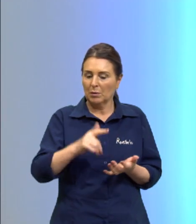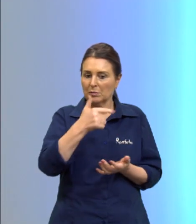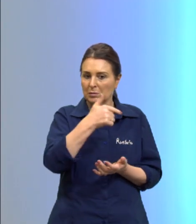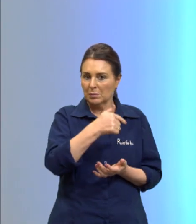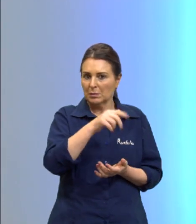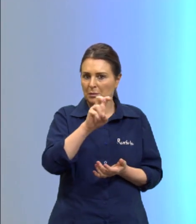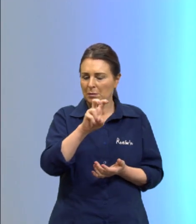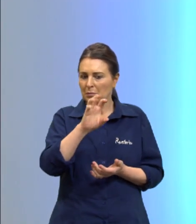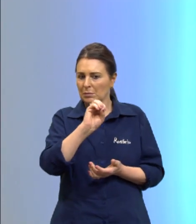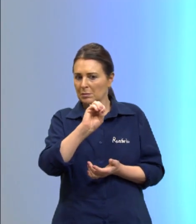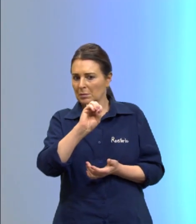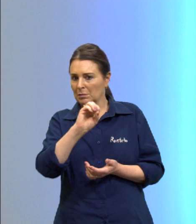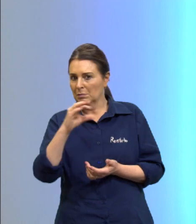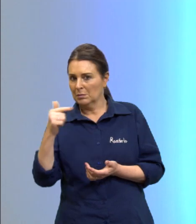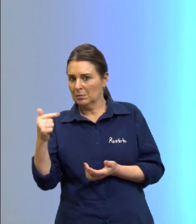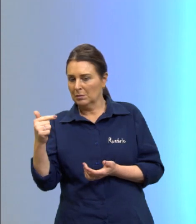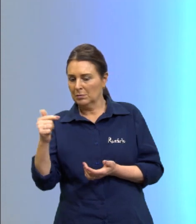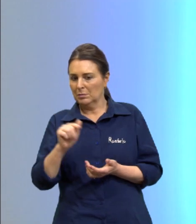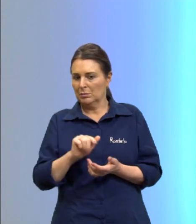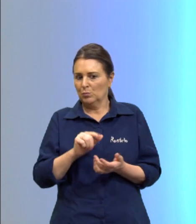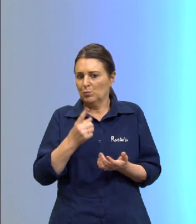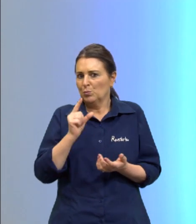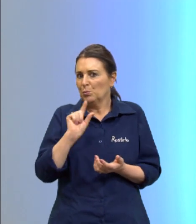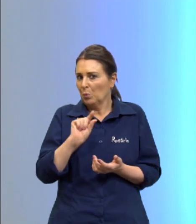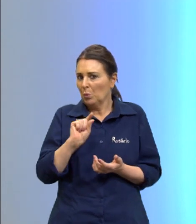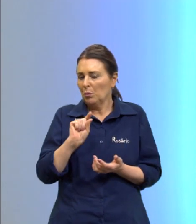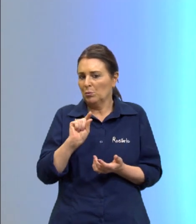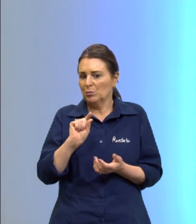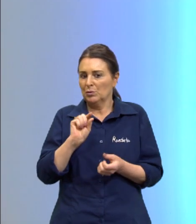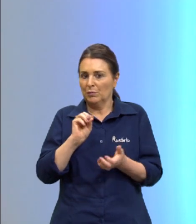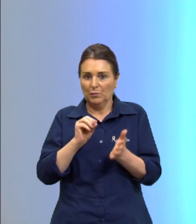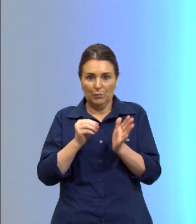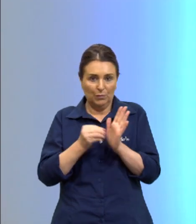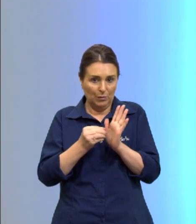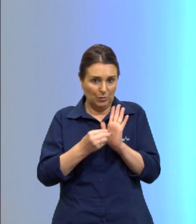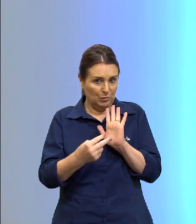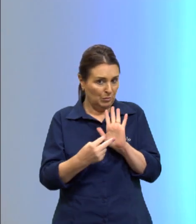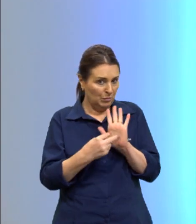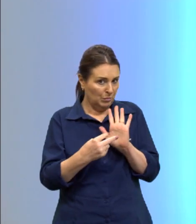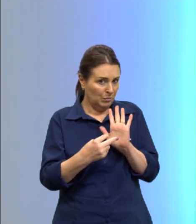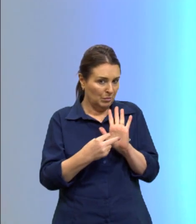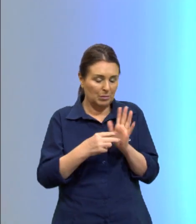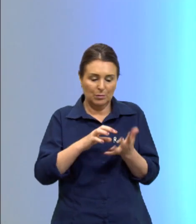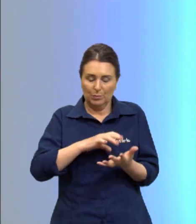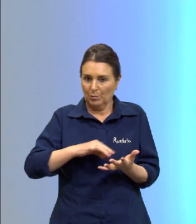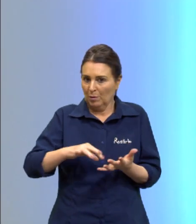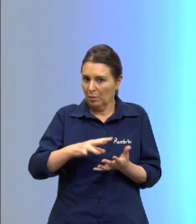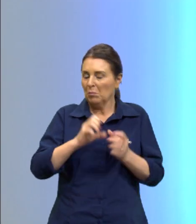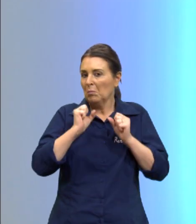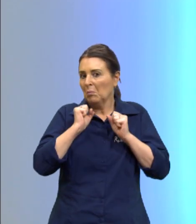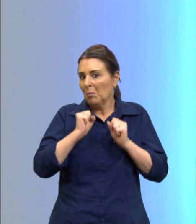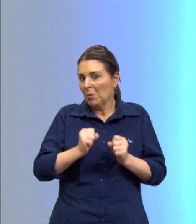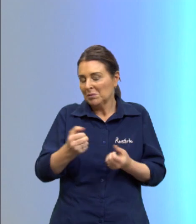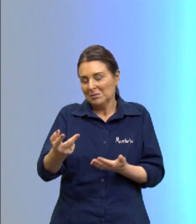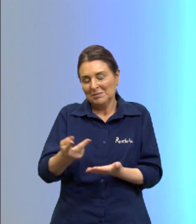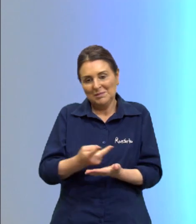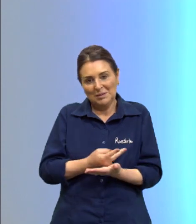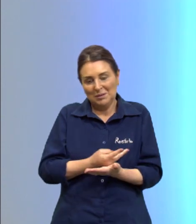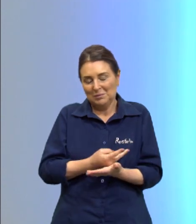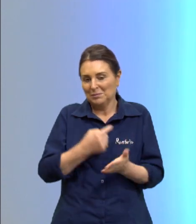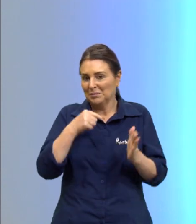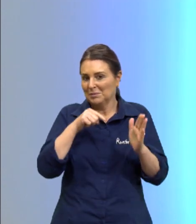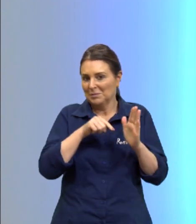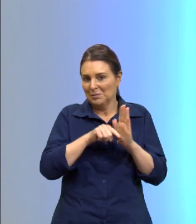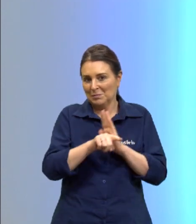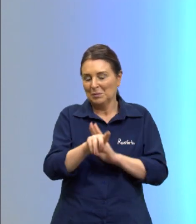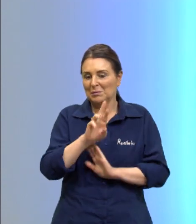e 0,7. Então, um deslize nesse erro desse cálculo pode ocasionar no erro da questão